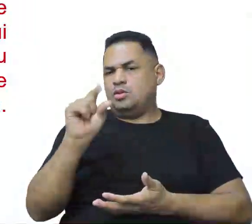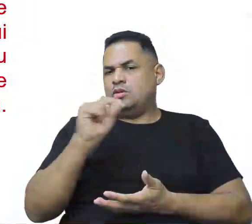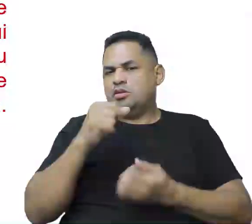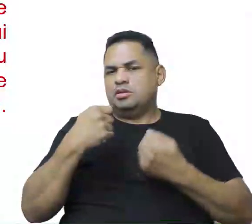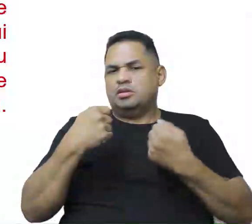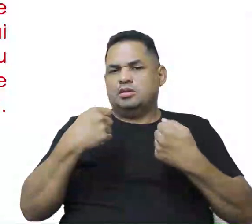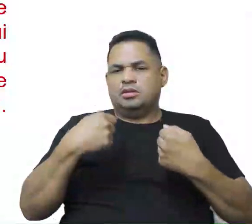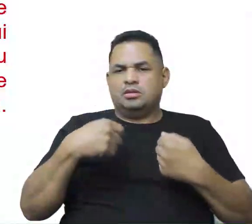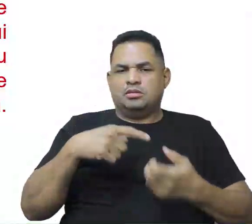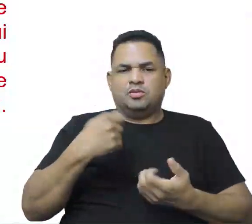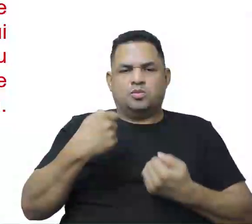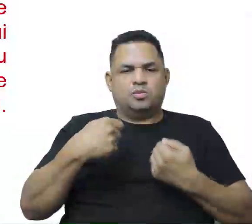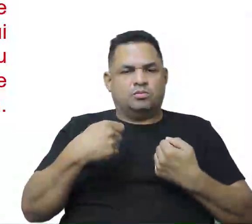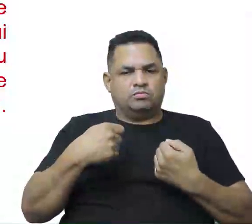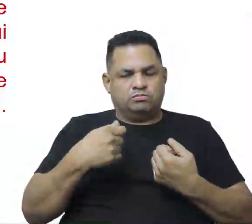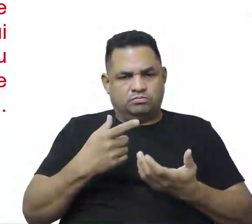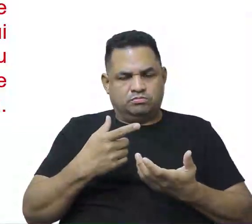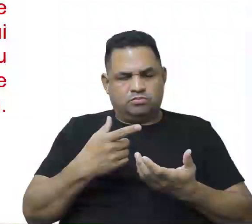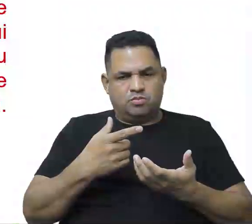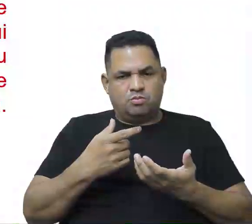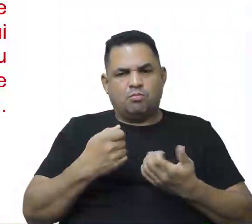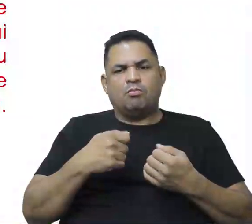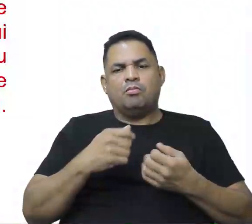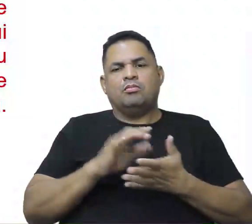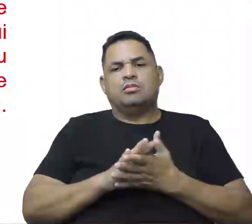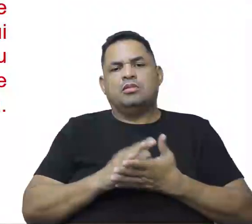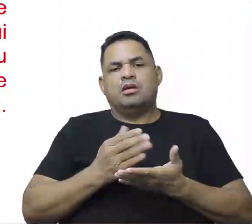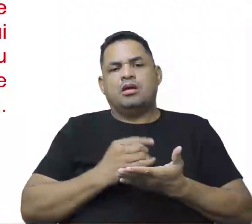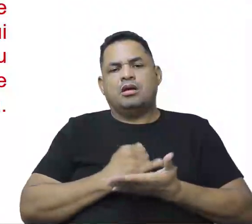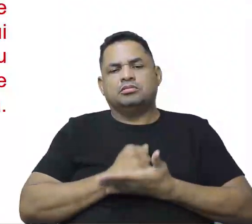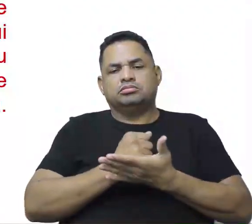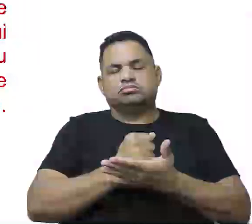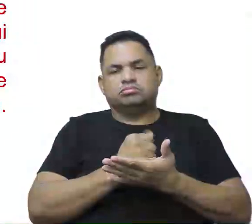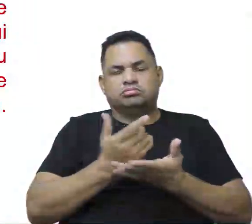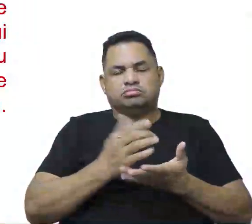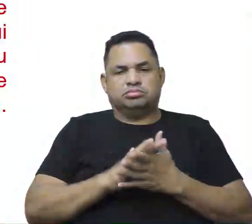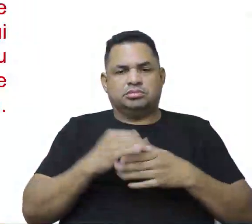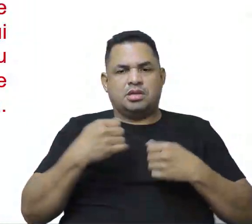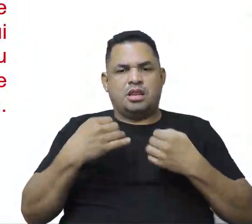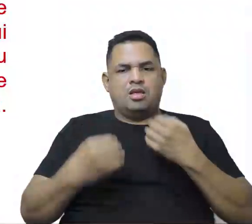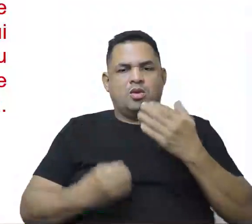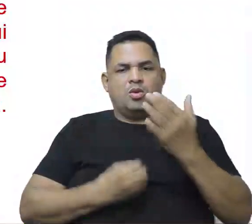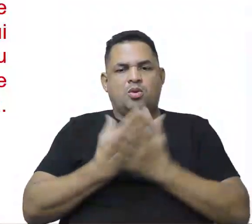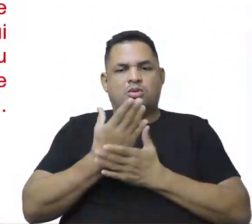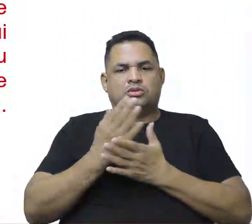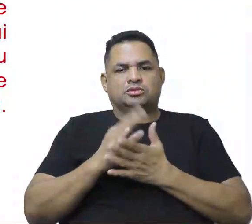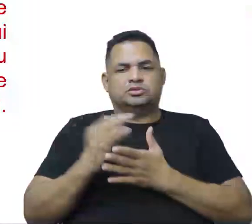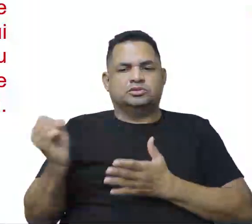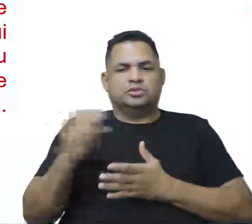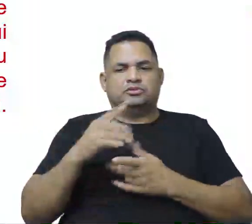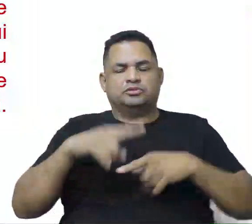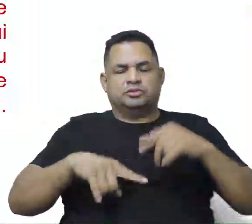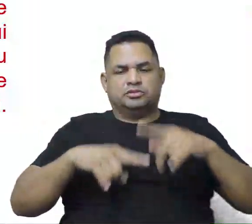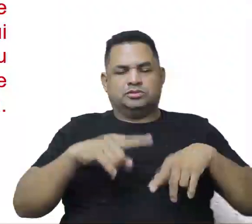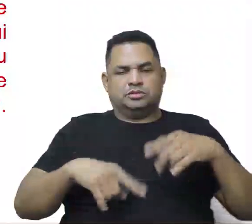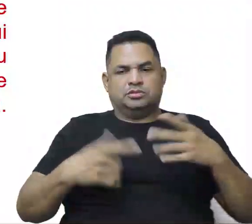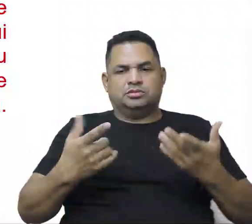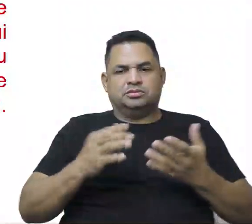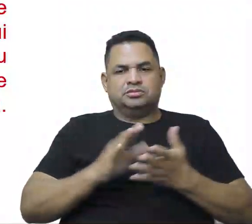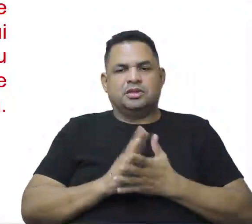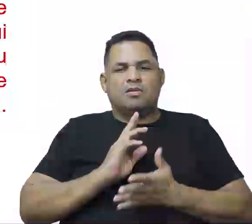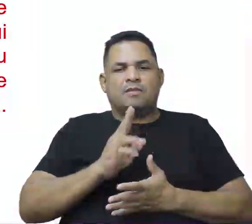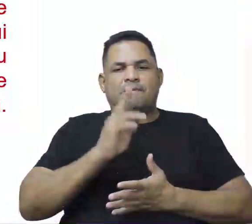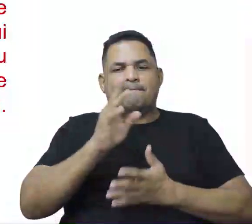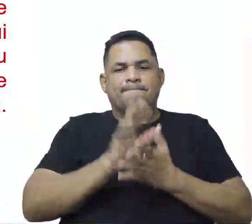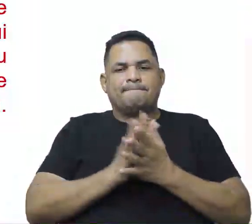possuir e usar, colabora de forma vital para a criação de necessidades de uso de novos produtos. esse